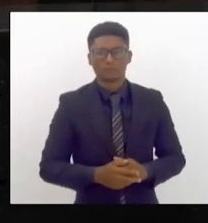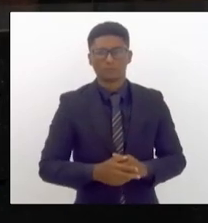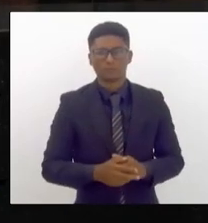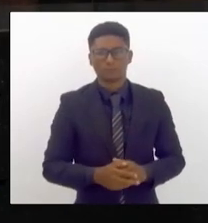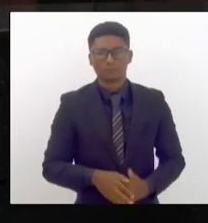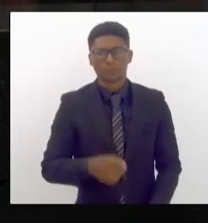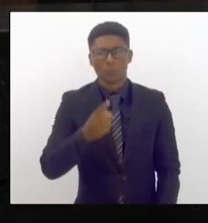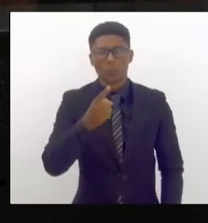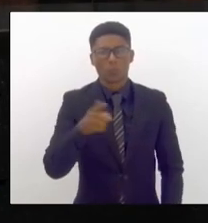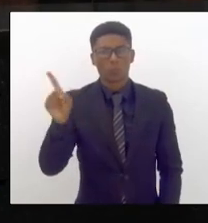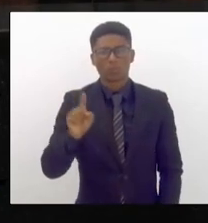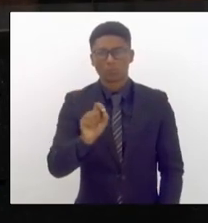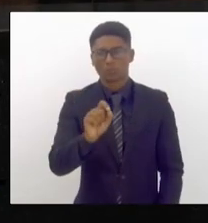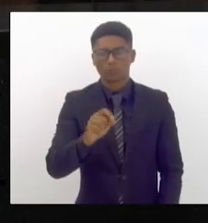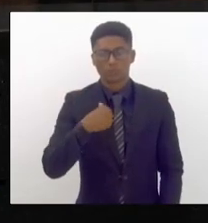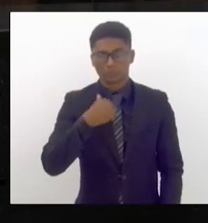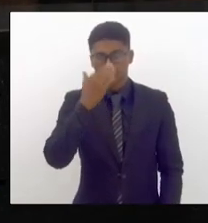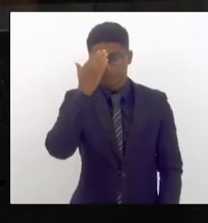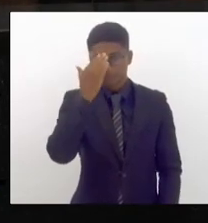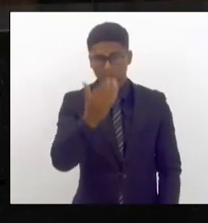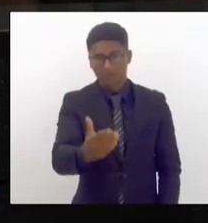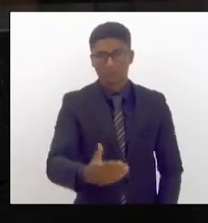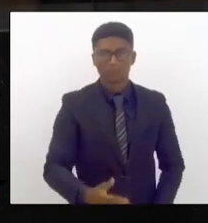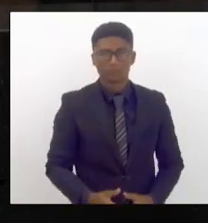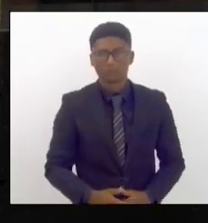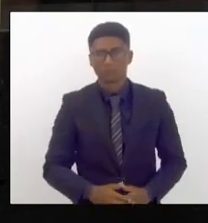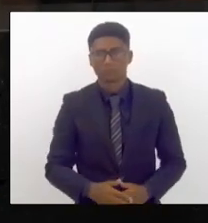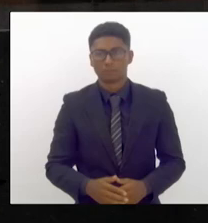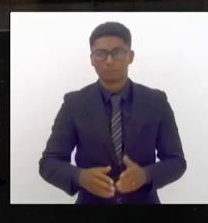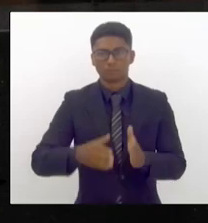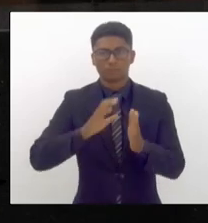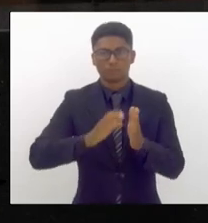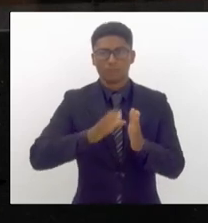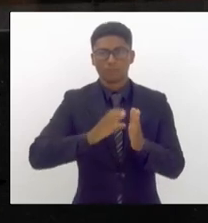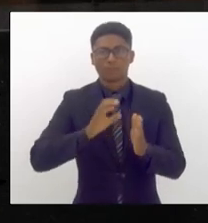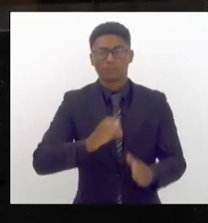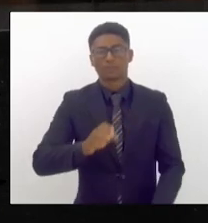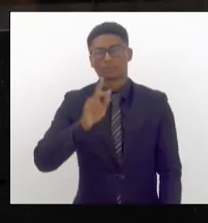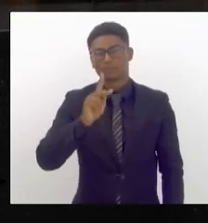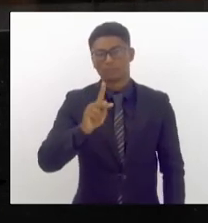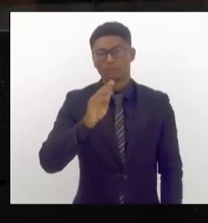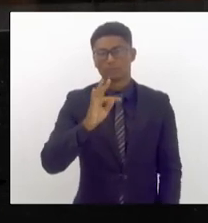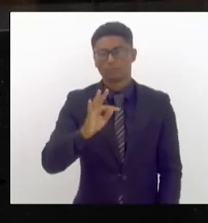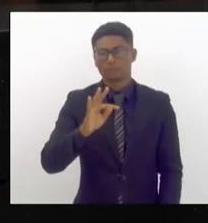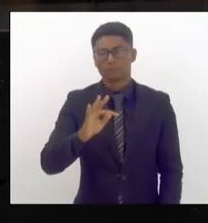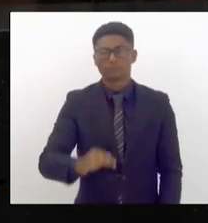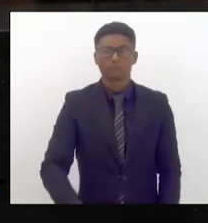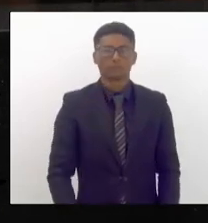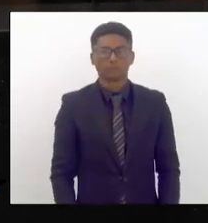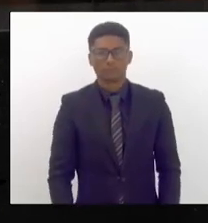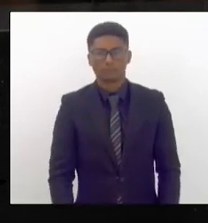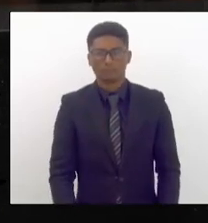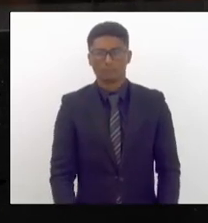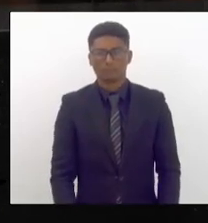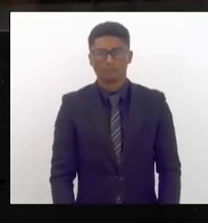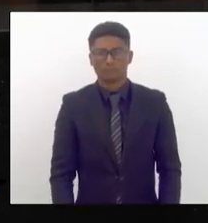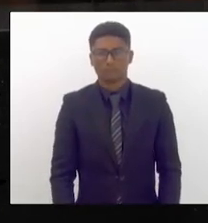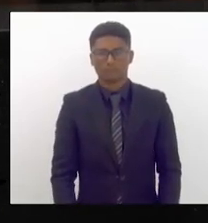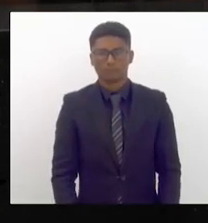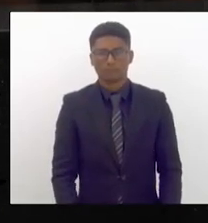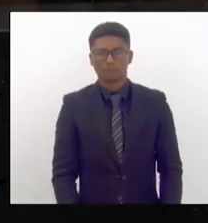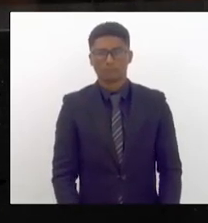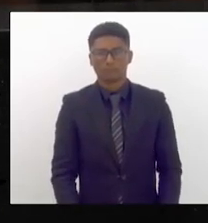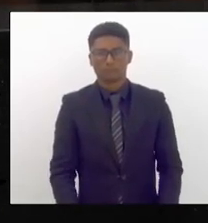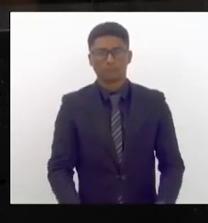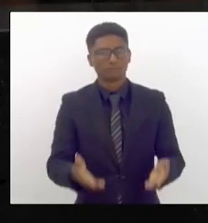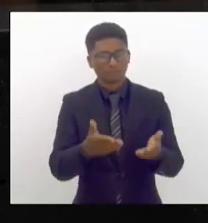eu gostaria de agradecer ao partido dos trabalhadores a eles os nossos